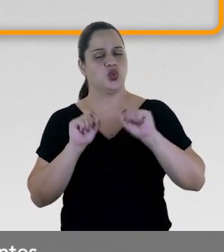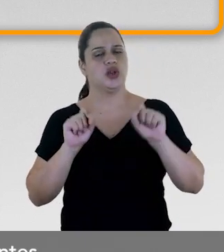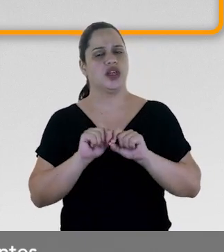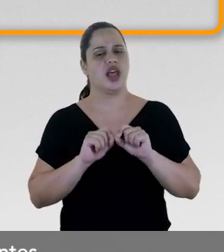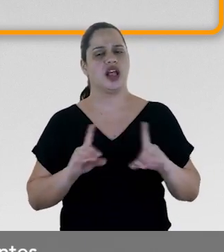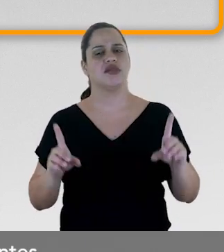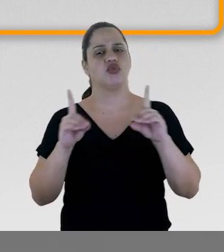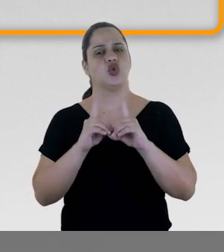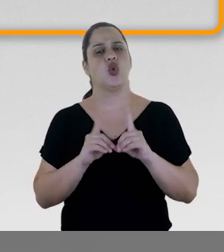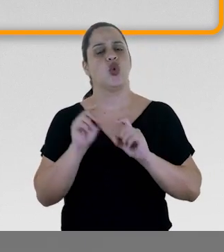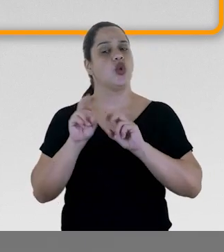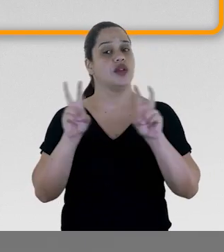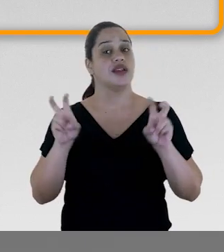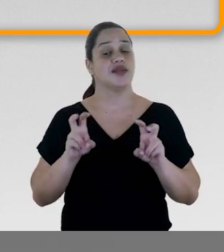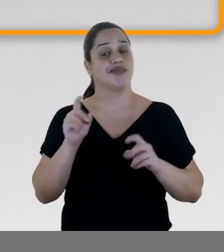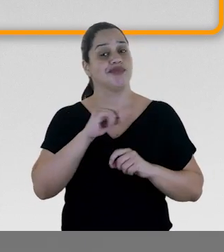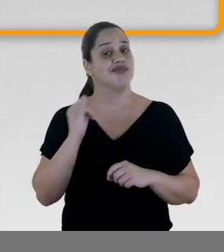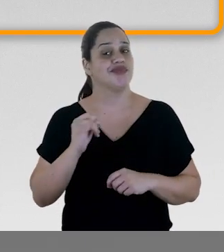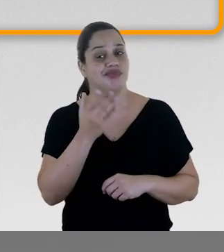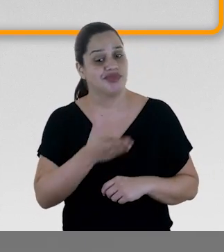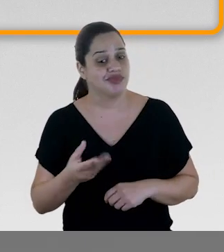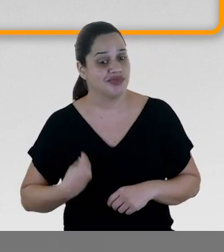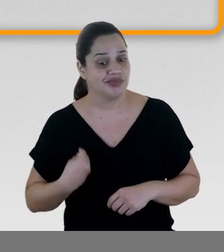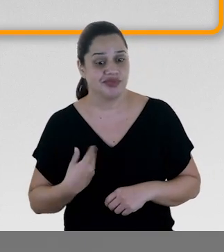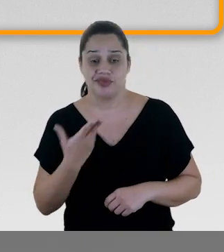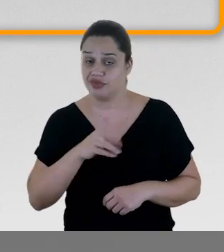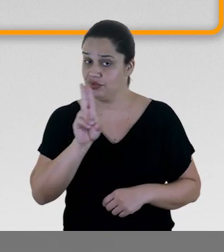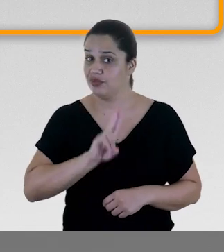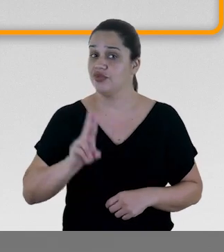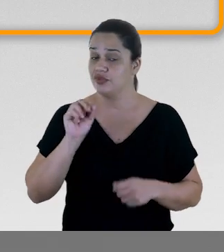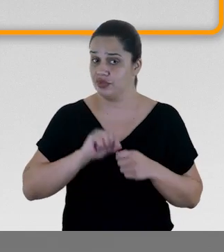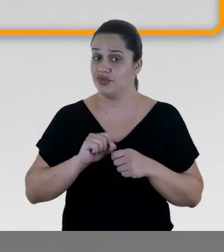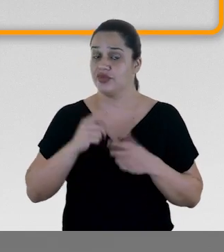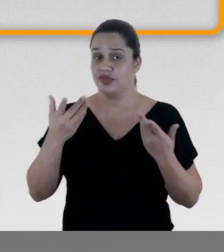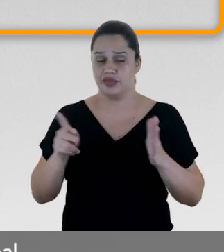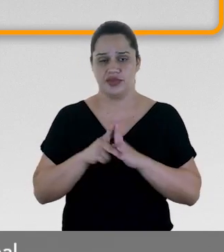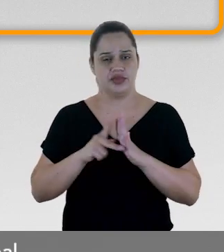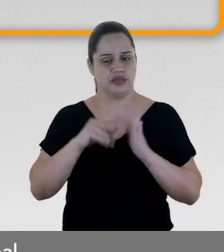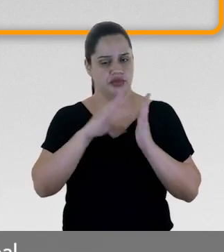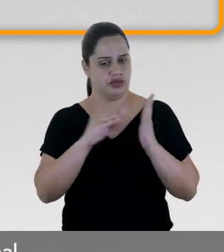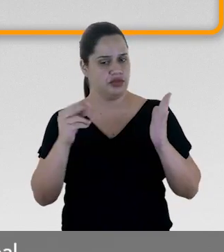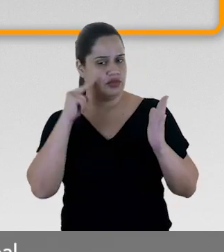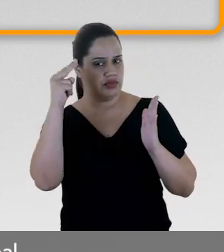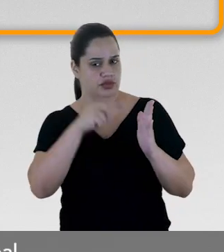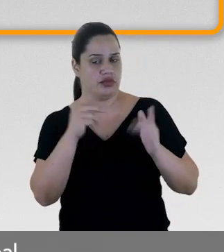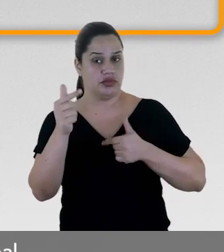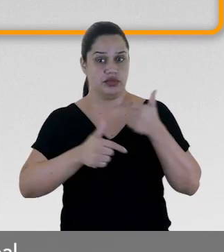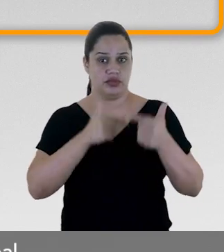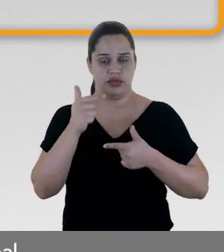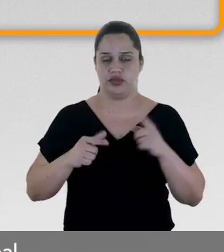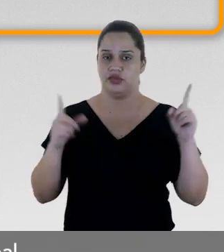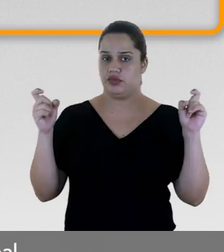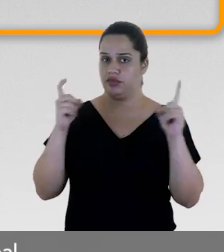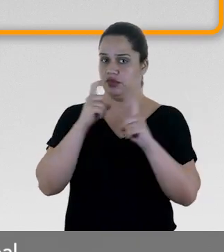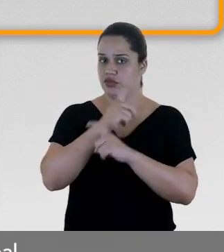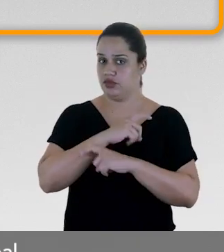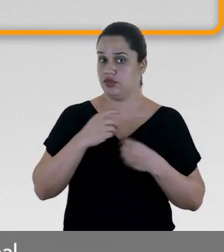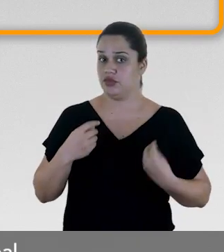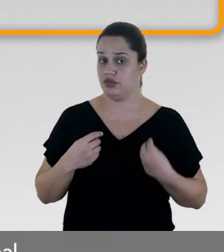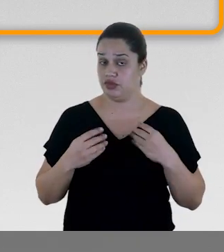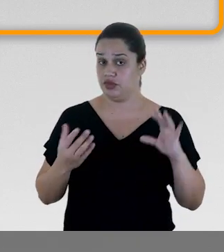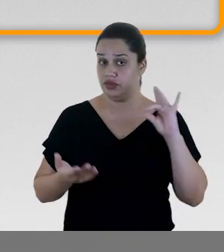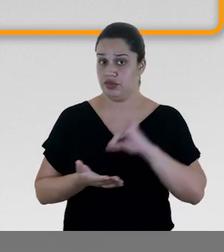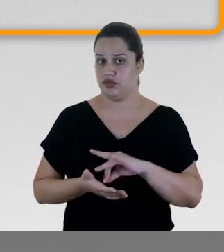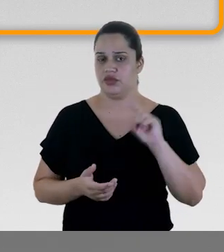temas importantes para a vida dos leitores e serve como um espelho que permite trabalhar dificuldades da vida